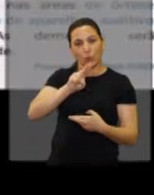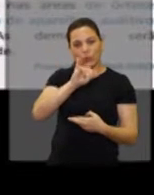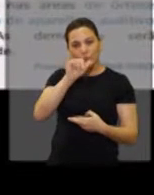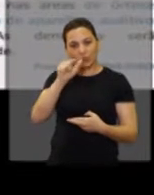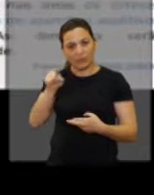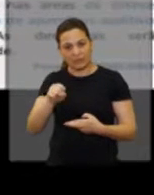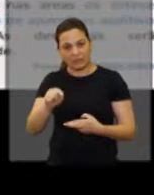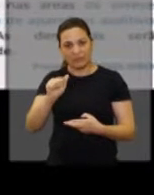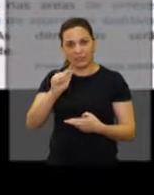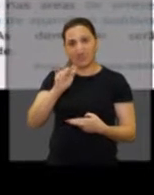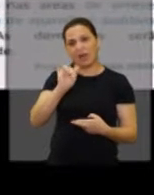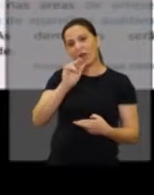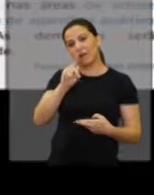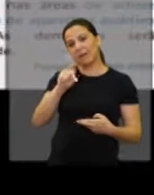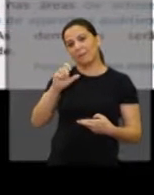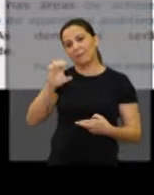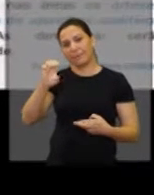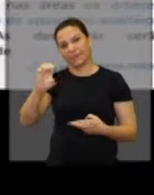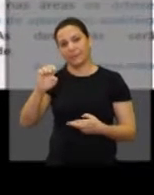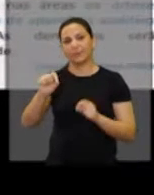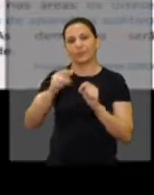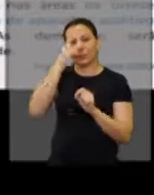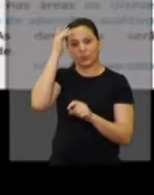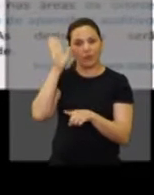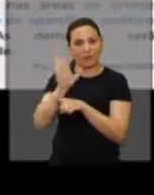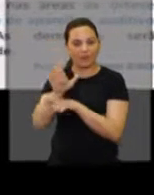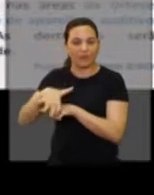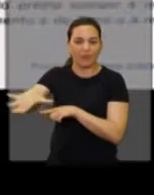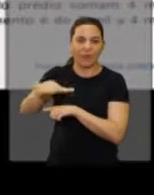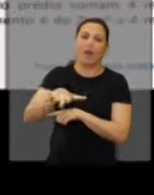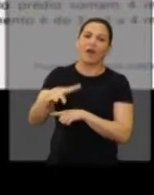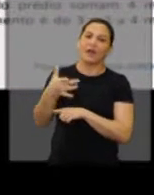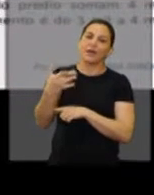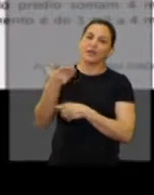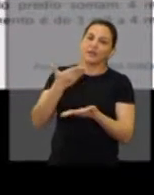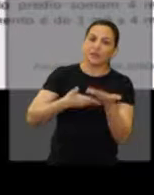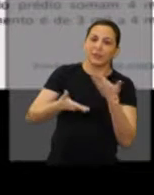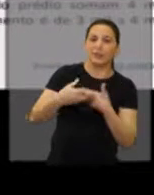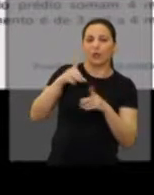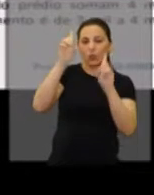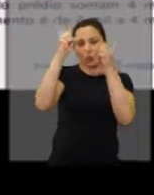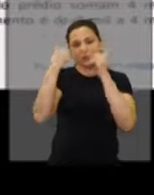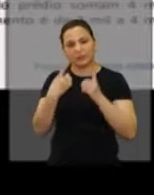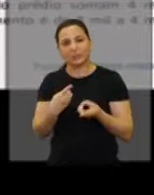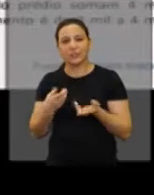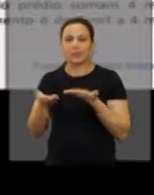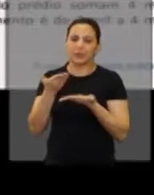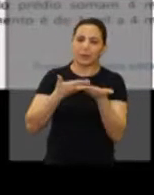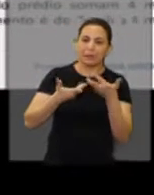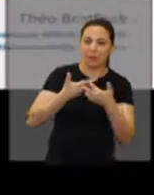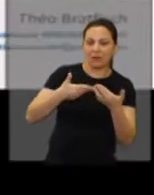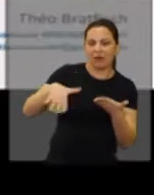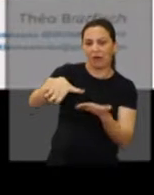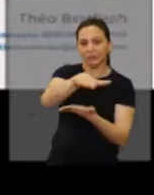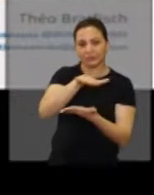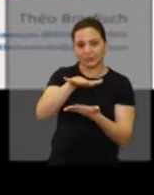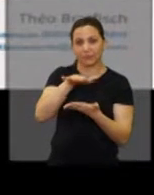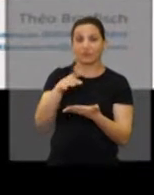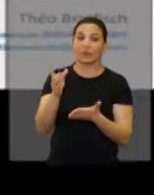Garlipe. O centro já abriga vários atendimentos na área de reabilitação, terapias etc.